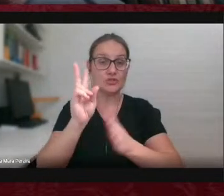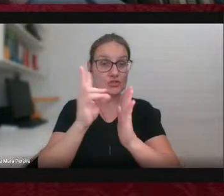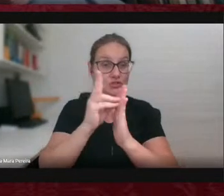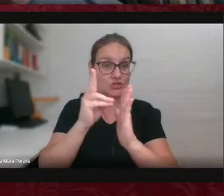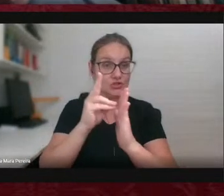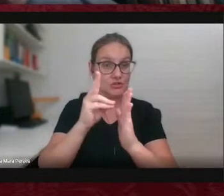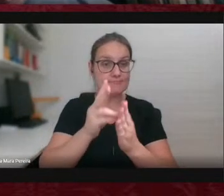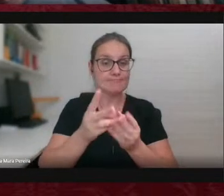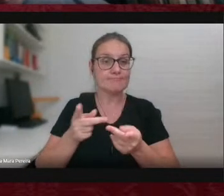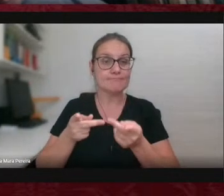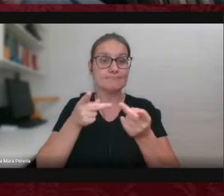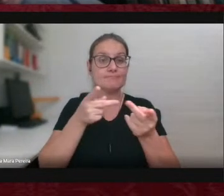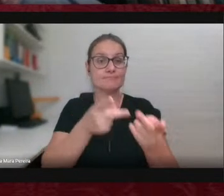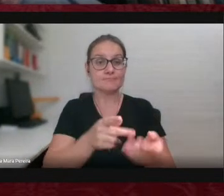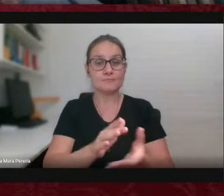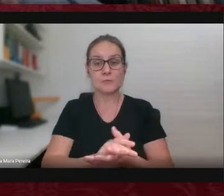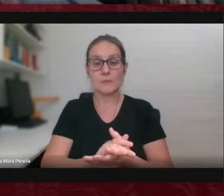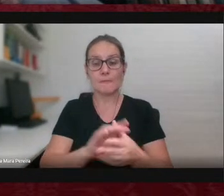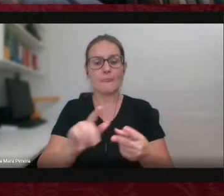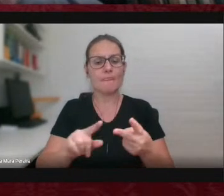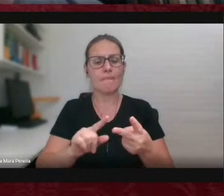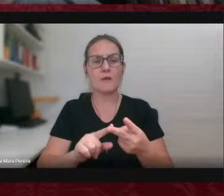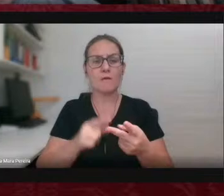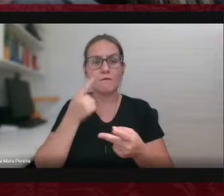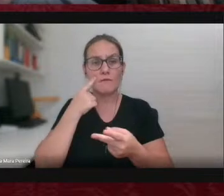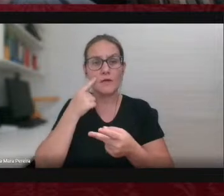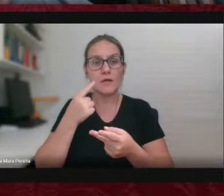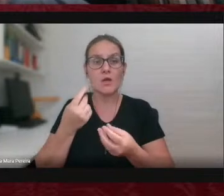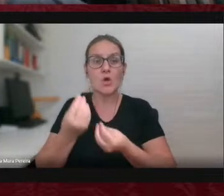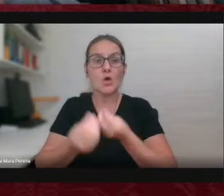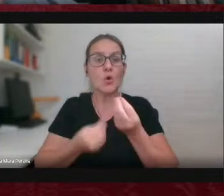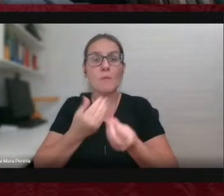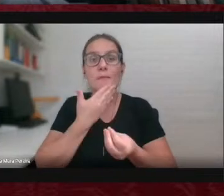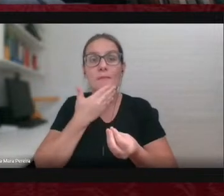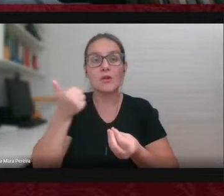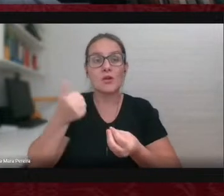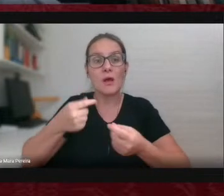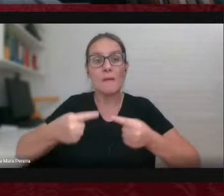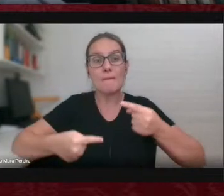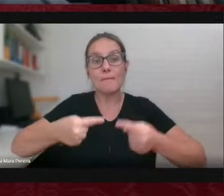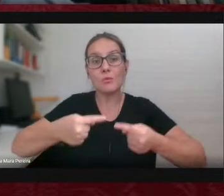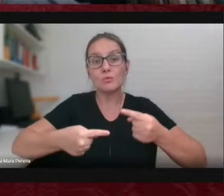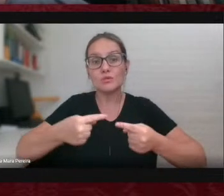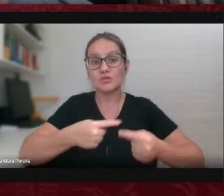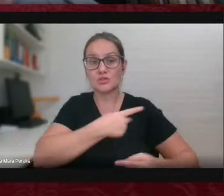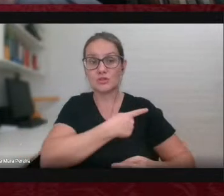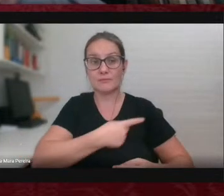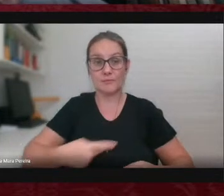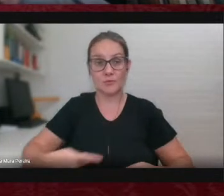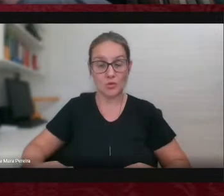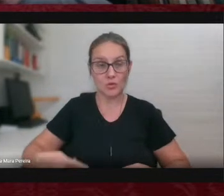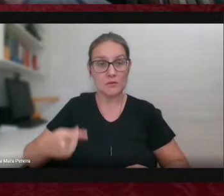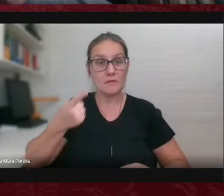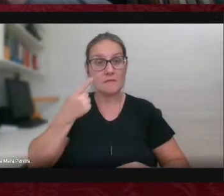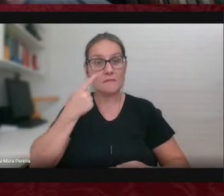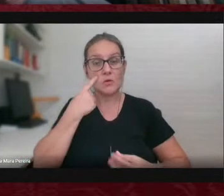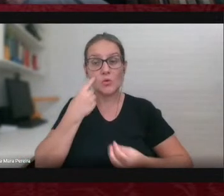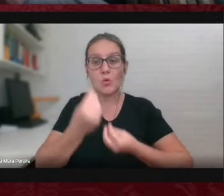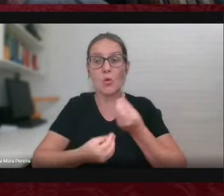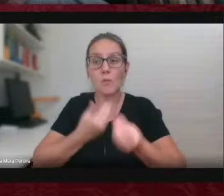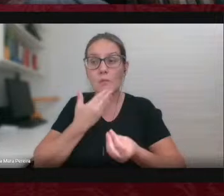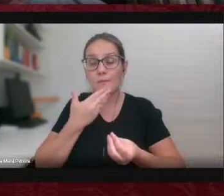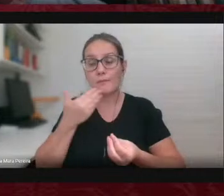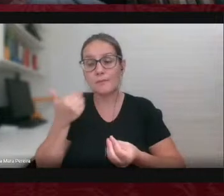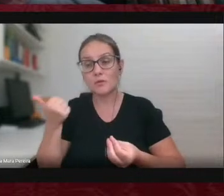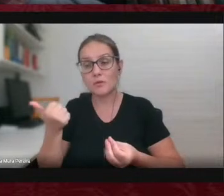segunda parte fala das possibilidades atuais de melhoria das políticas públicas, dessa integração, de ações integradas, no caso